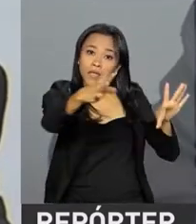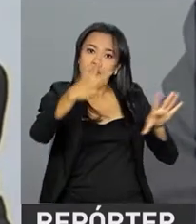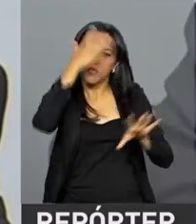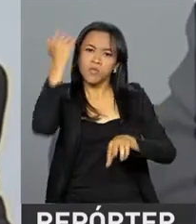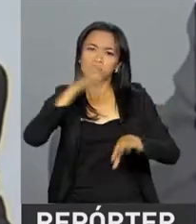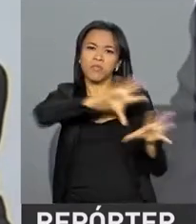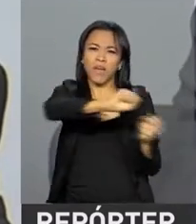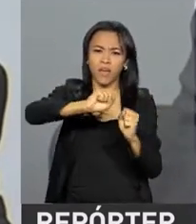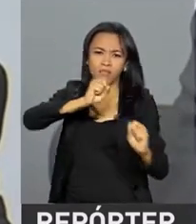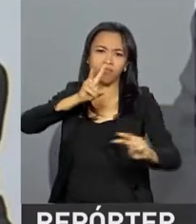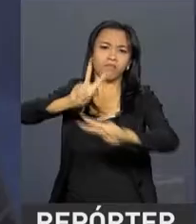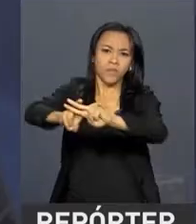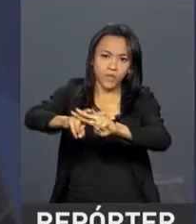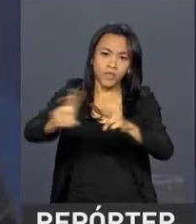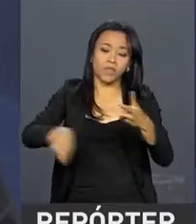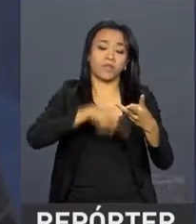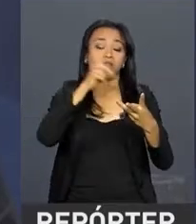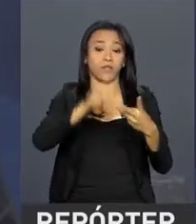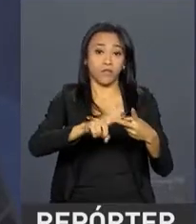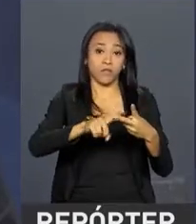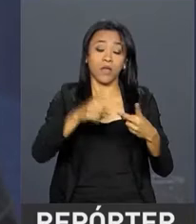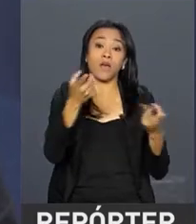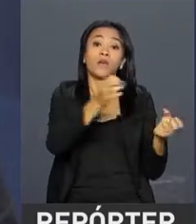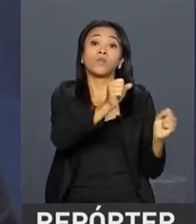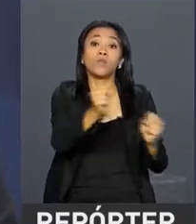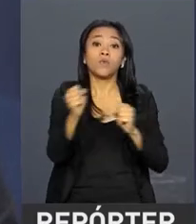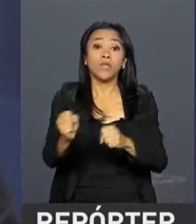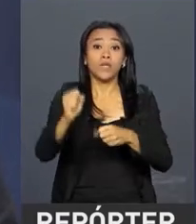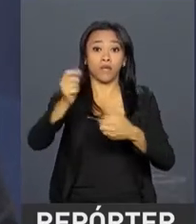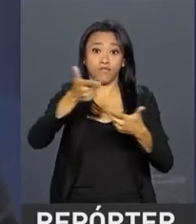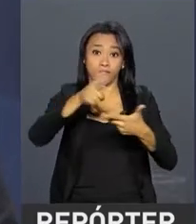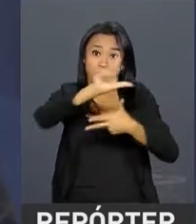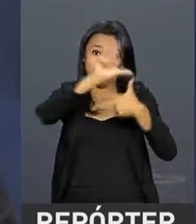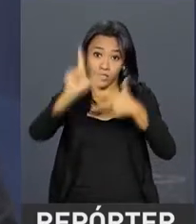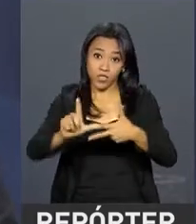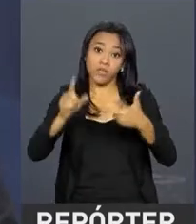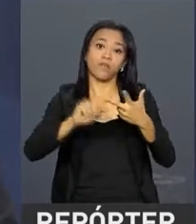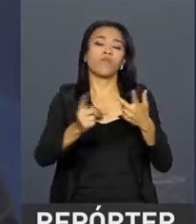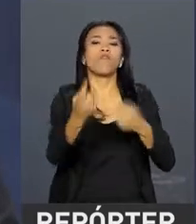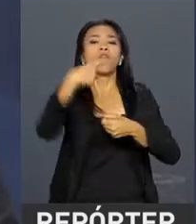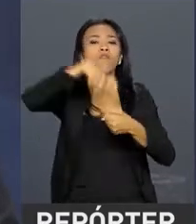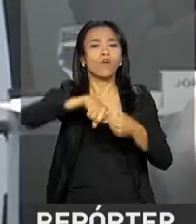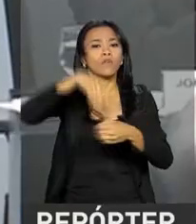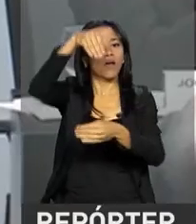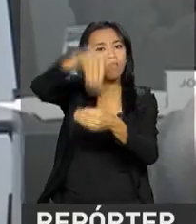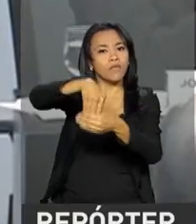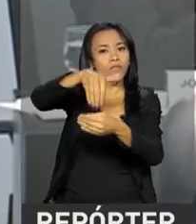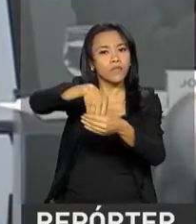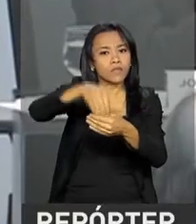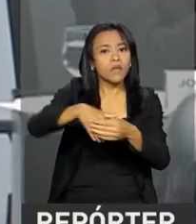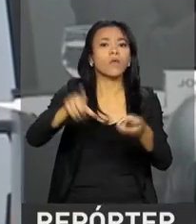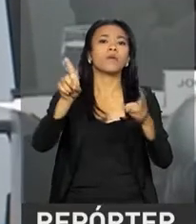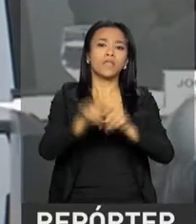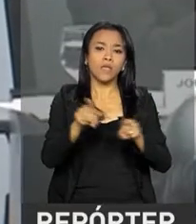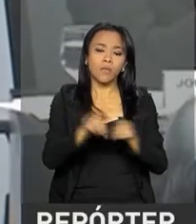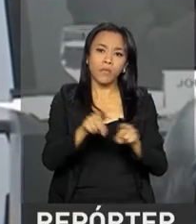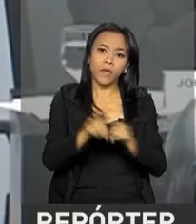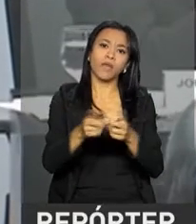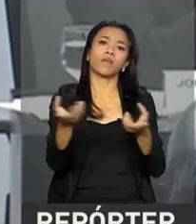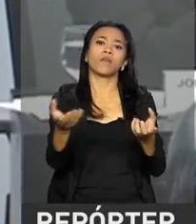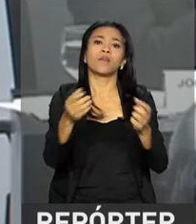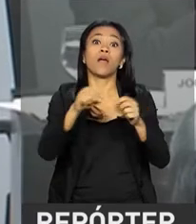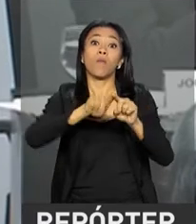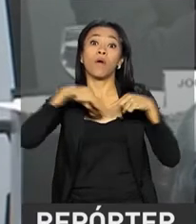restauração das competências do poder legislativo, a retomada do calendário eleitoral e a anulação da Assembleia Constituinte recém